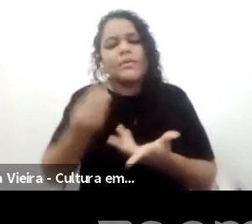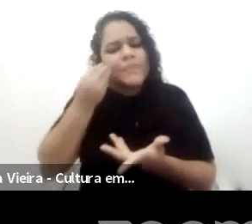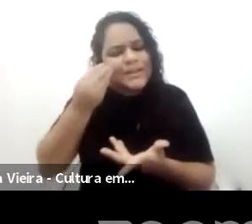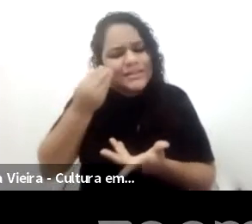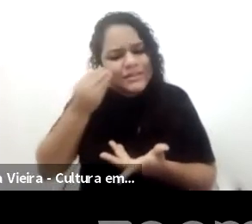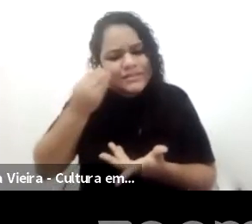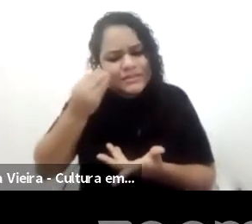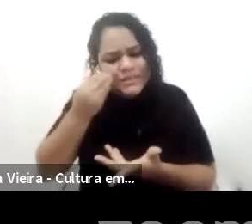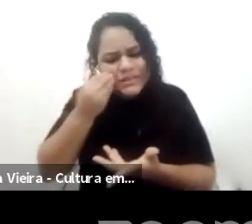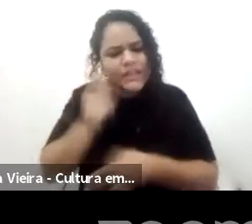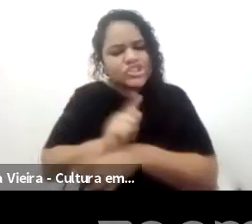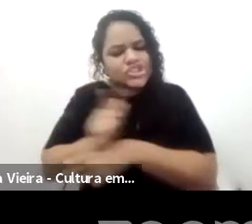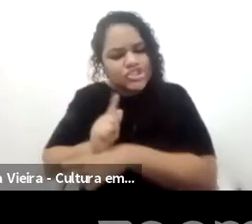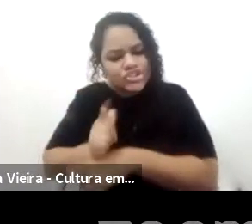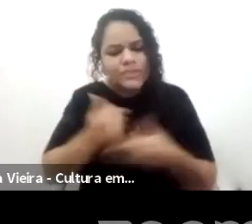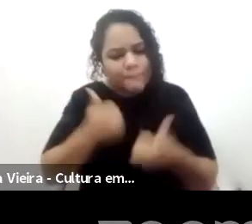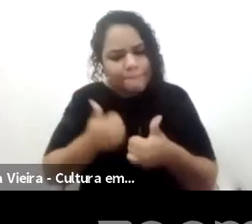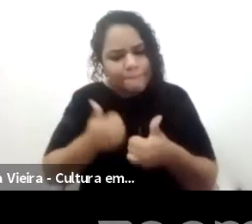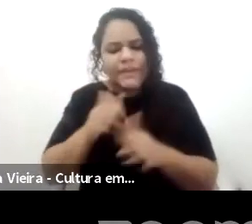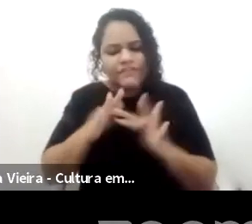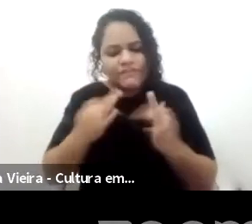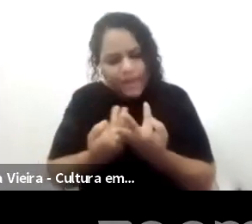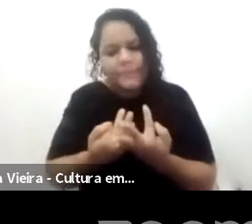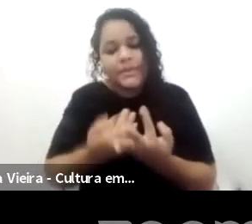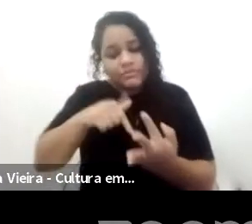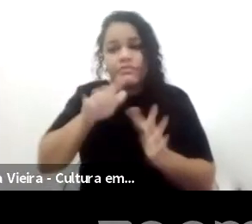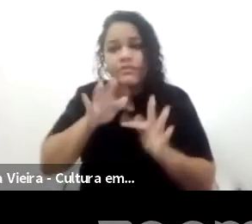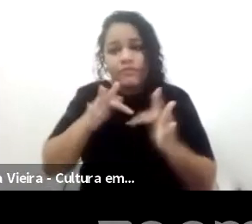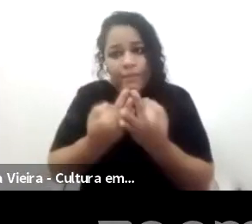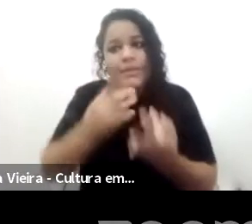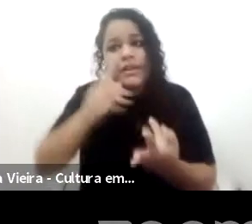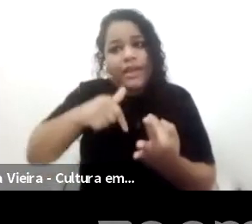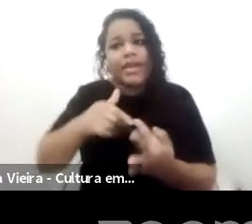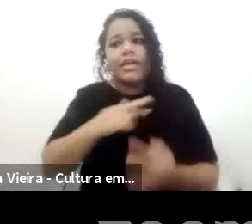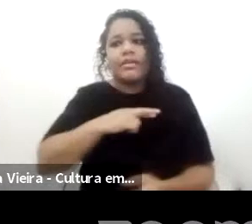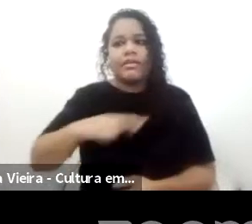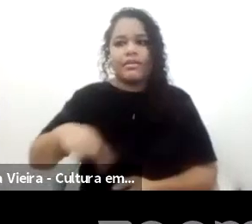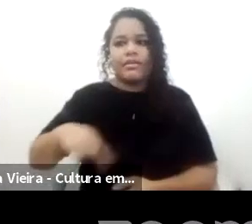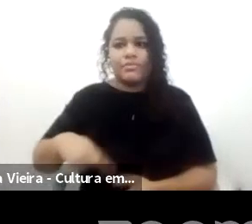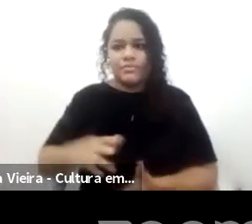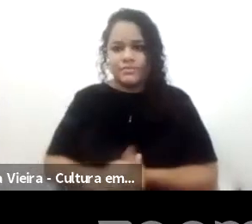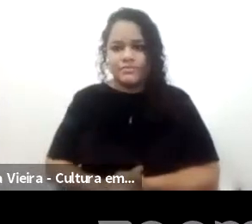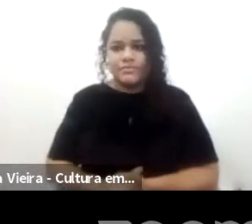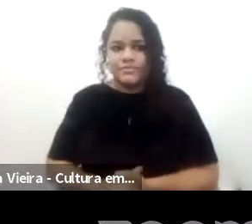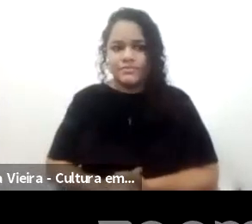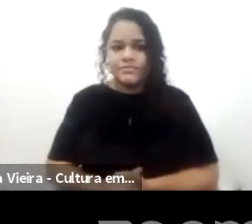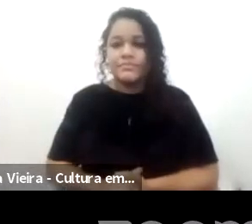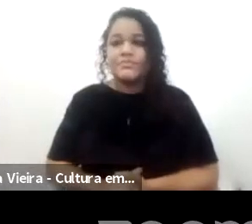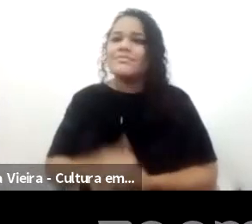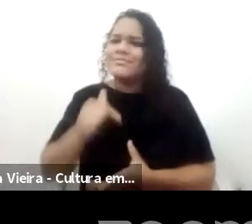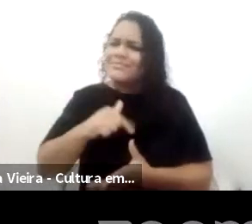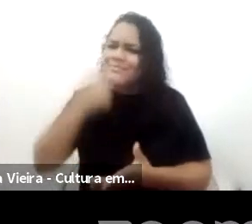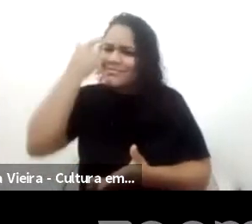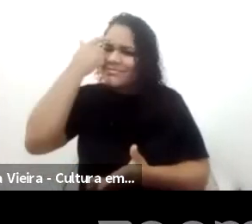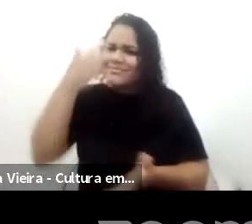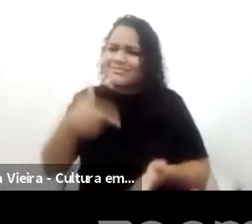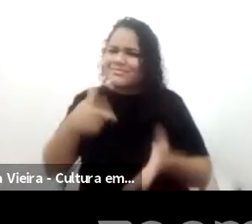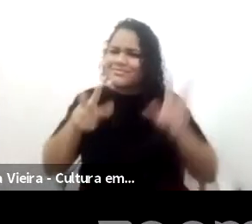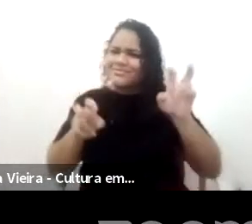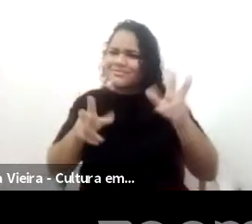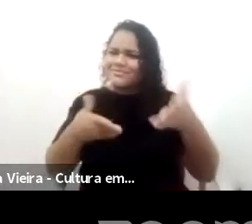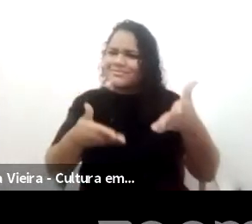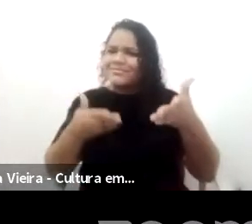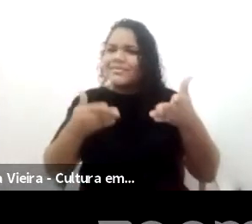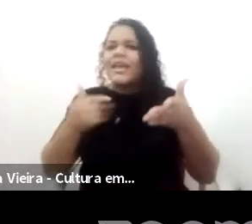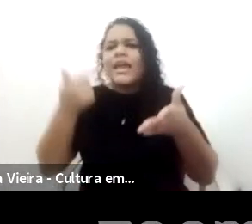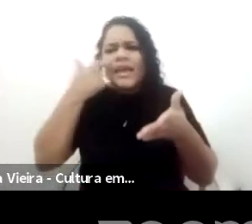E aí, se nós pensarmos, esse discurso se aproxima demais, demais, com o discurso iluminista, com o discurso,